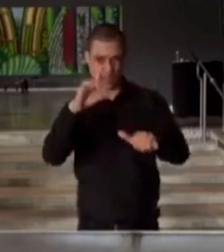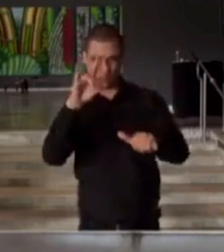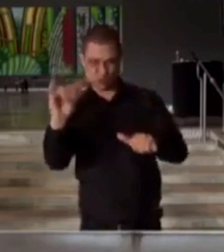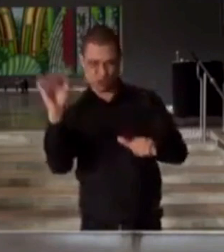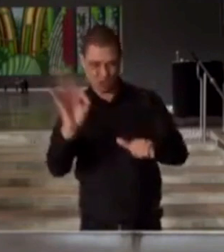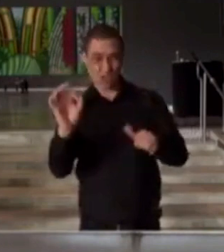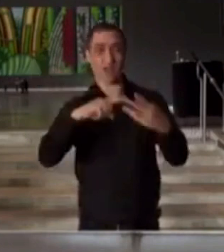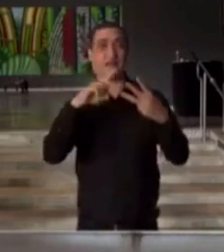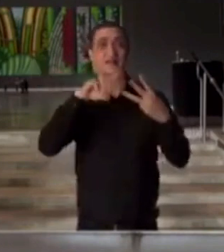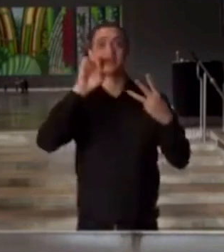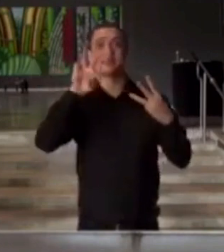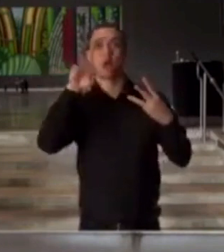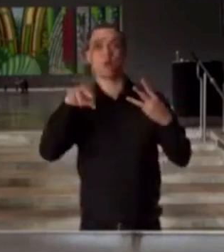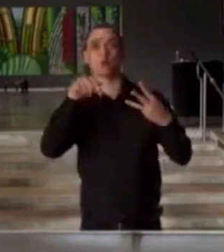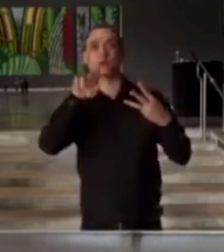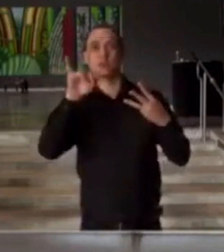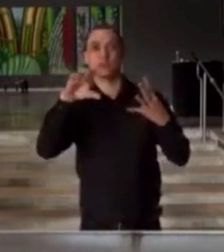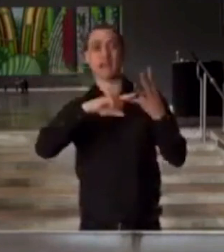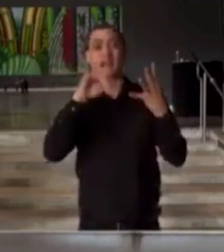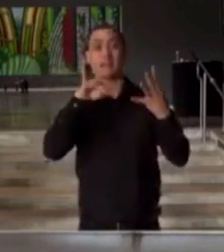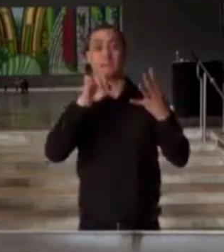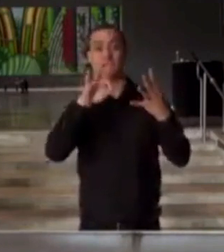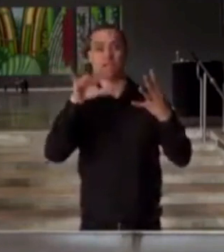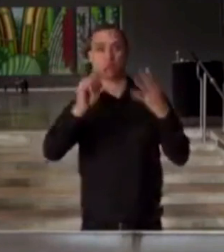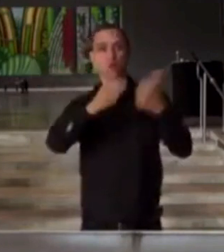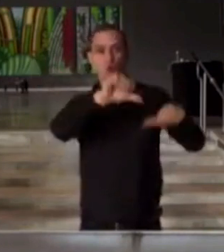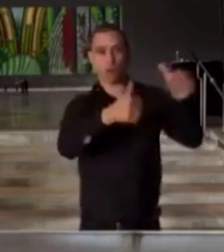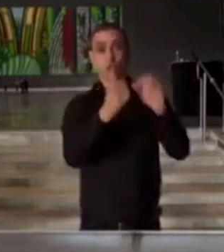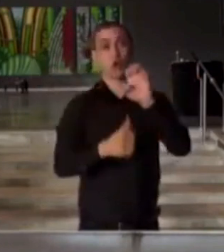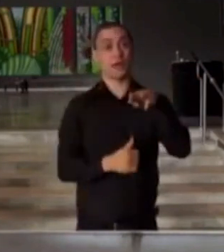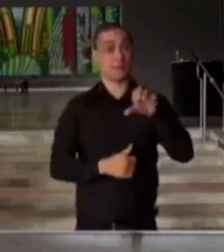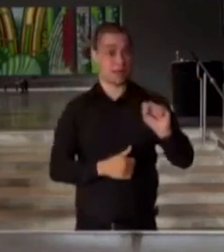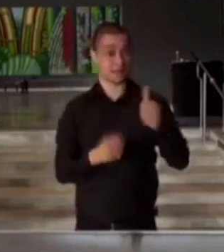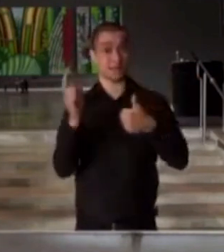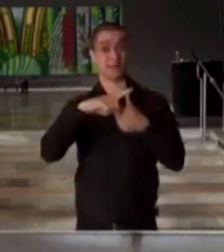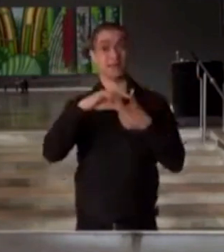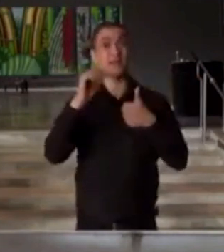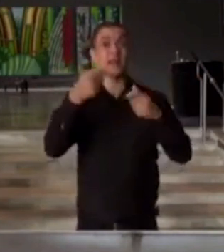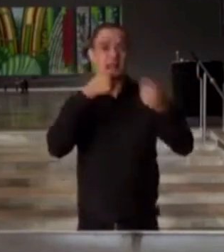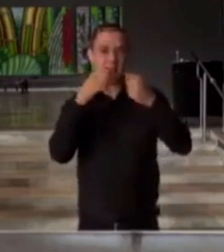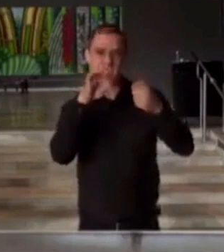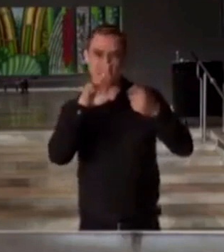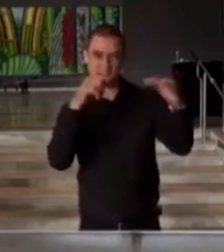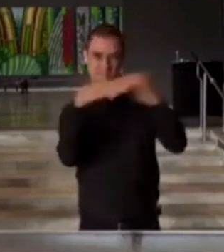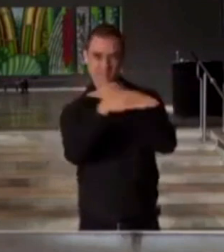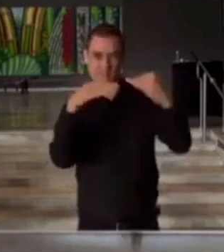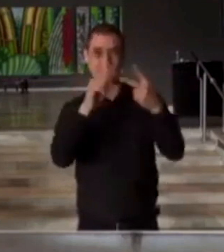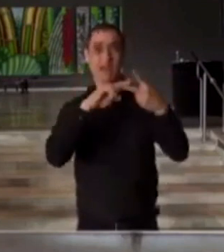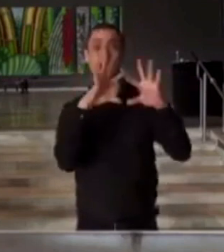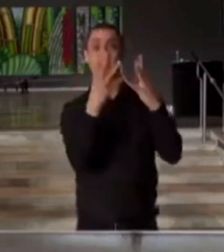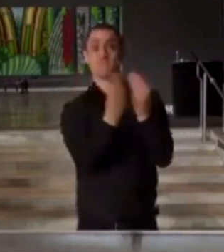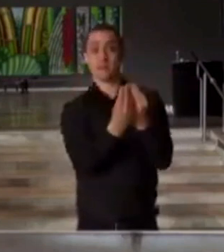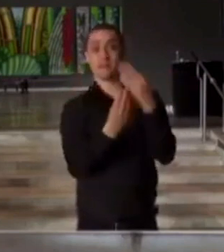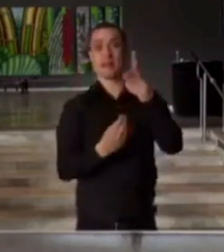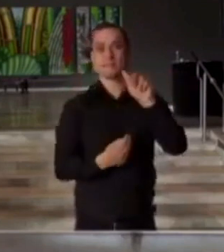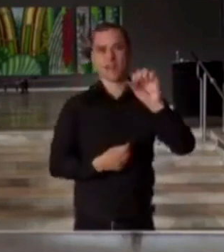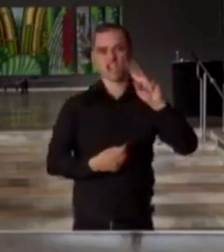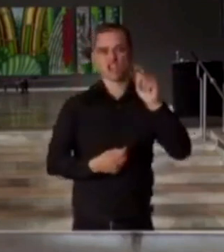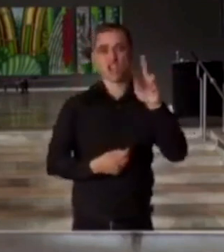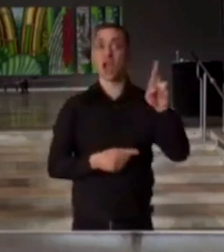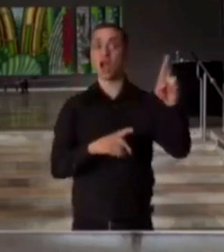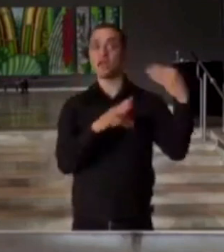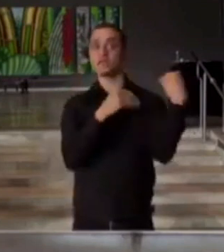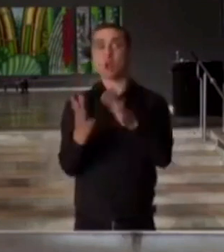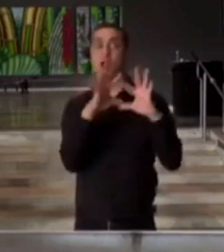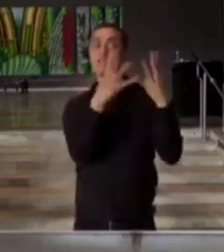a Dow Química, a Empiricus, o Laboratório EMS, a Entrevias, a família Brascher, a doação foi